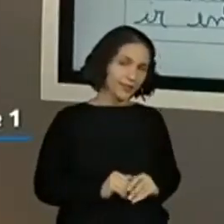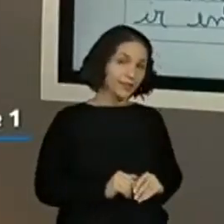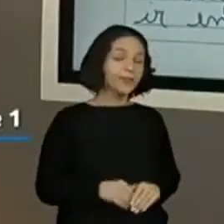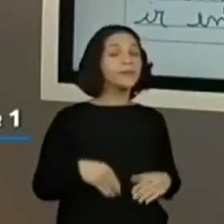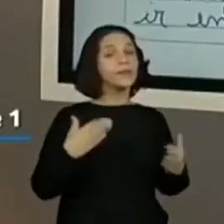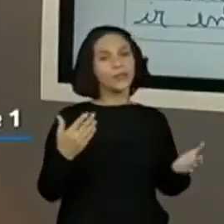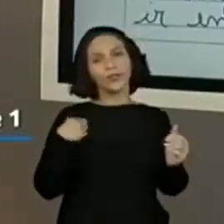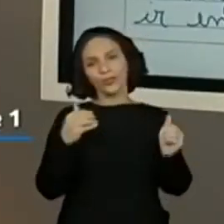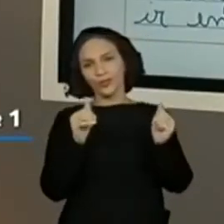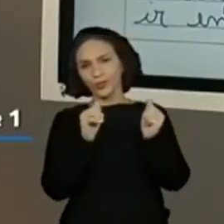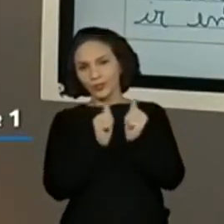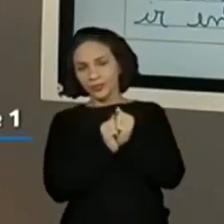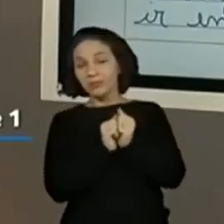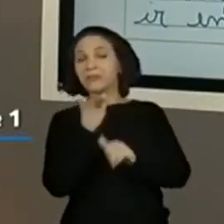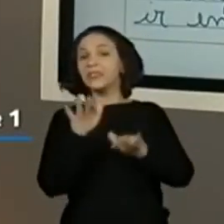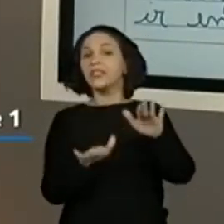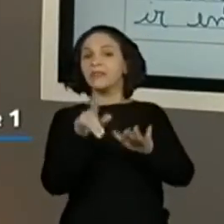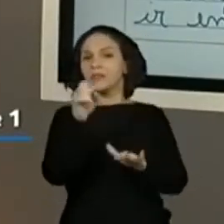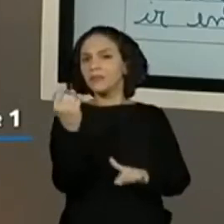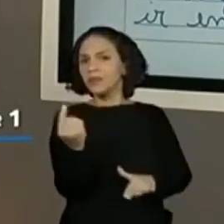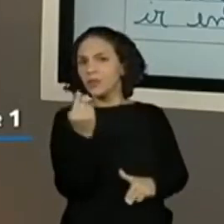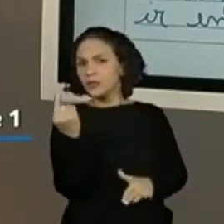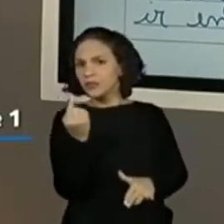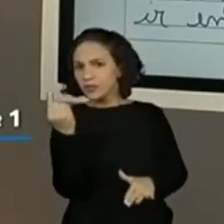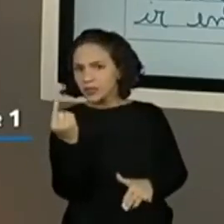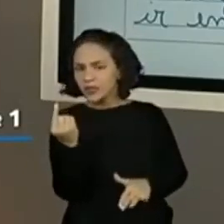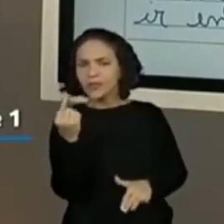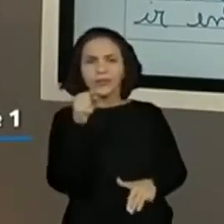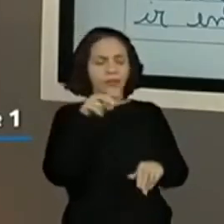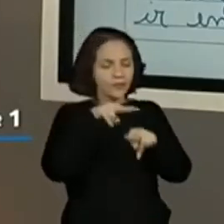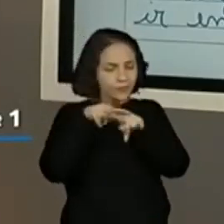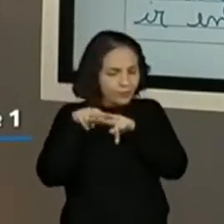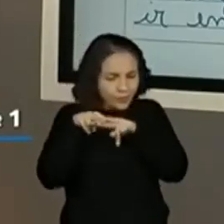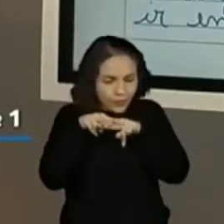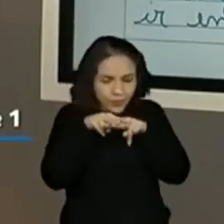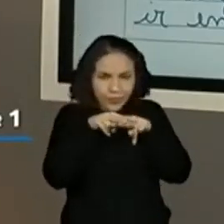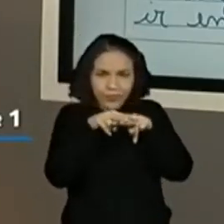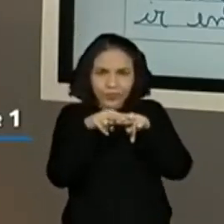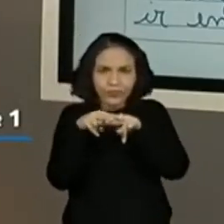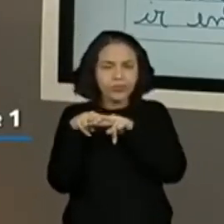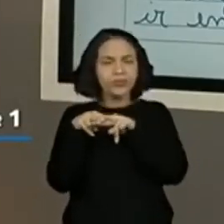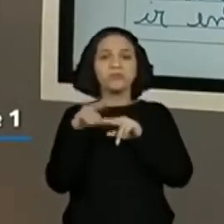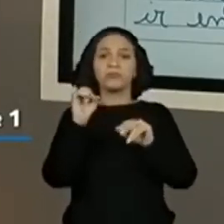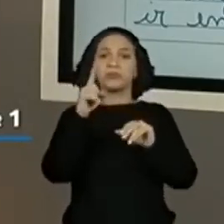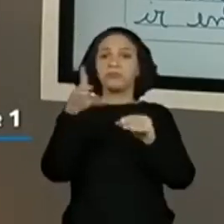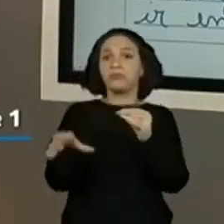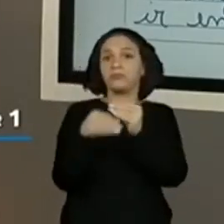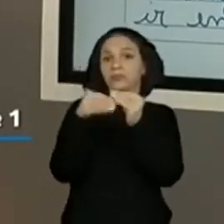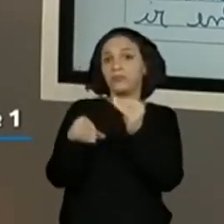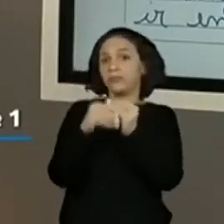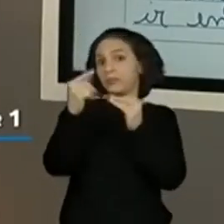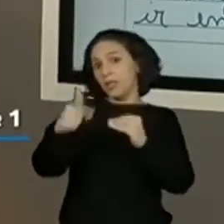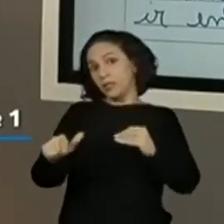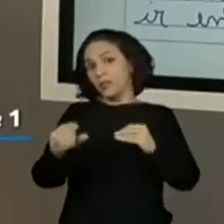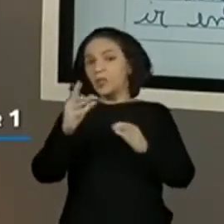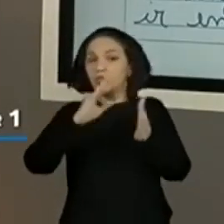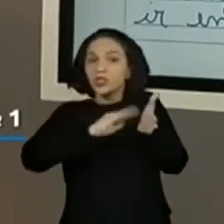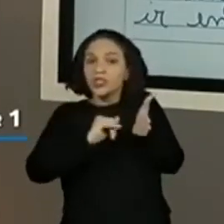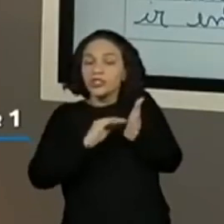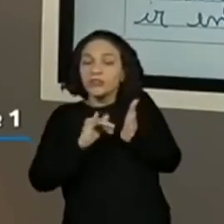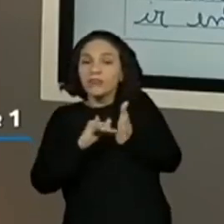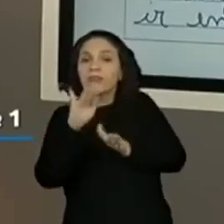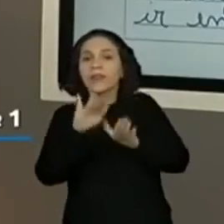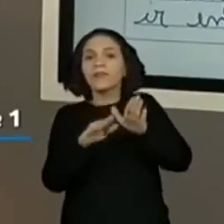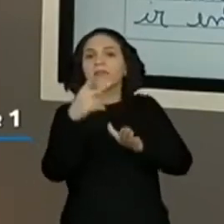está fazendo junto. Talvez, se você for fazer sozinho o levantamento dos acontecimentos, talvez você coloque mais, talvez você coloque menos. Vai